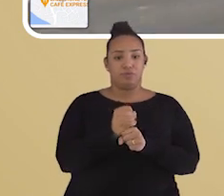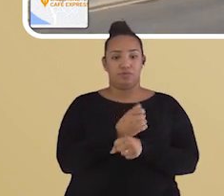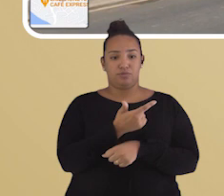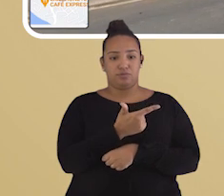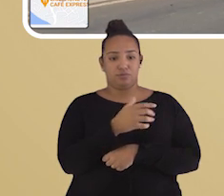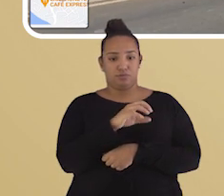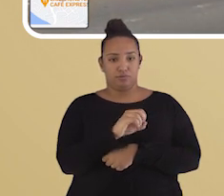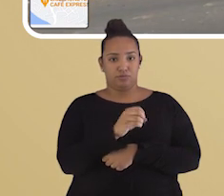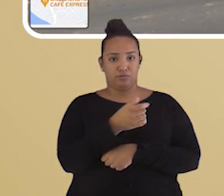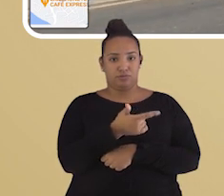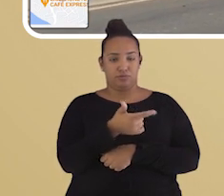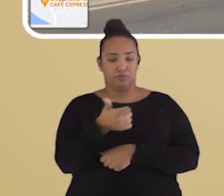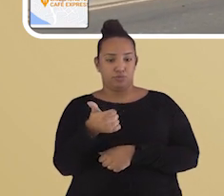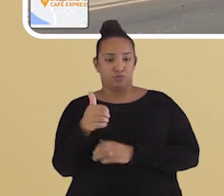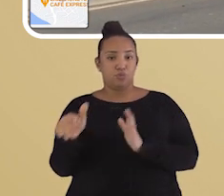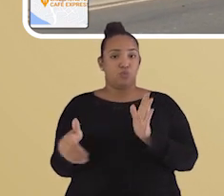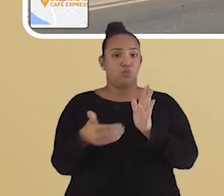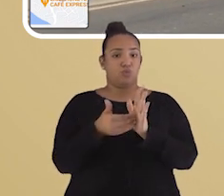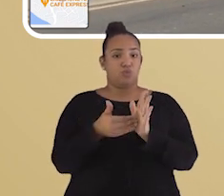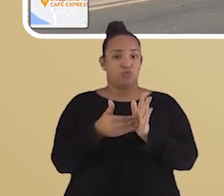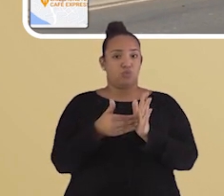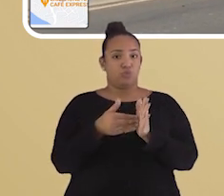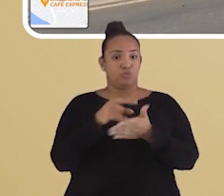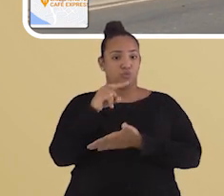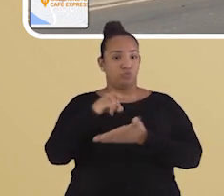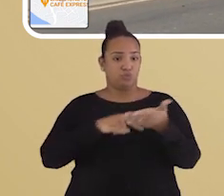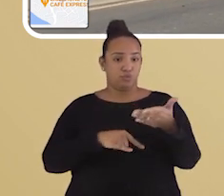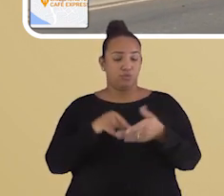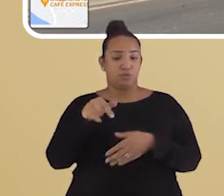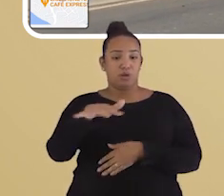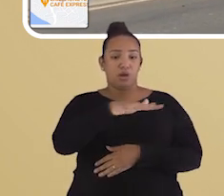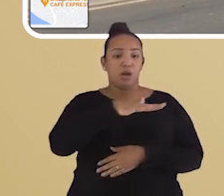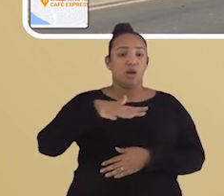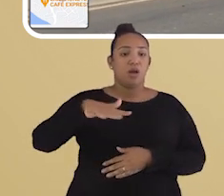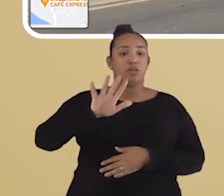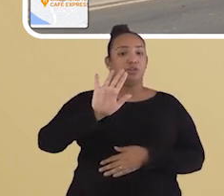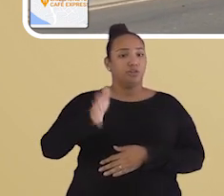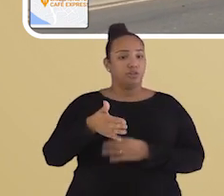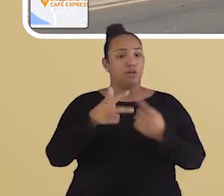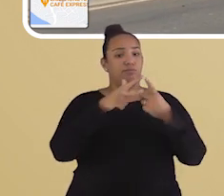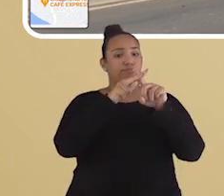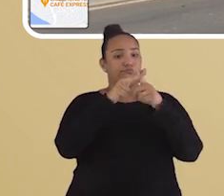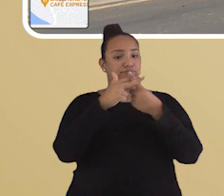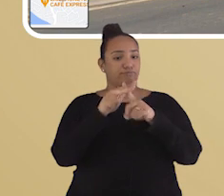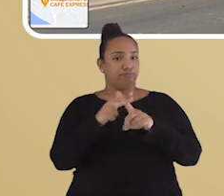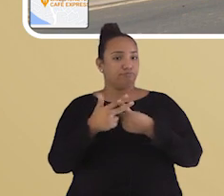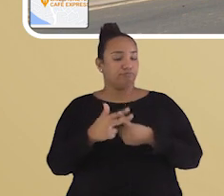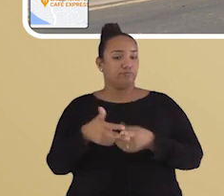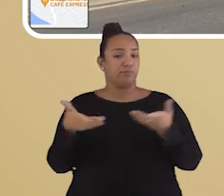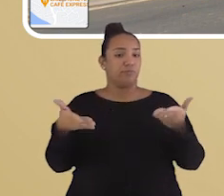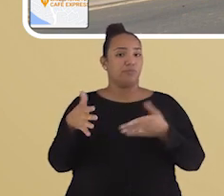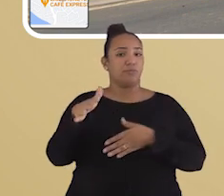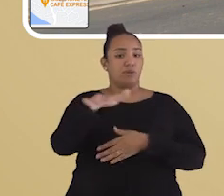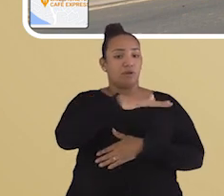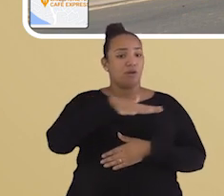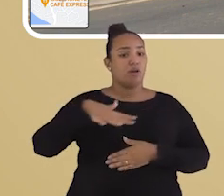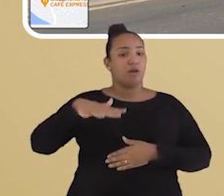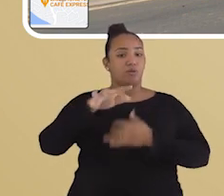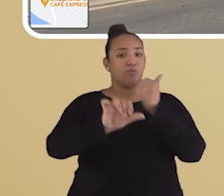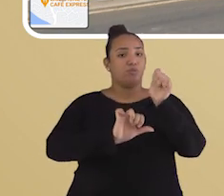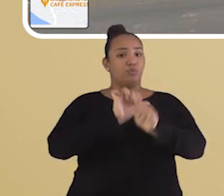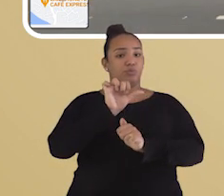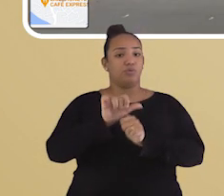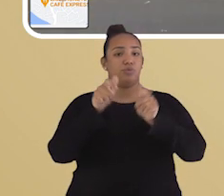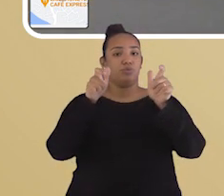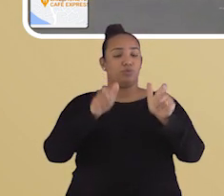2021, que é o último registro, esse espaço já tinha começado uma reforma para se transformar em